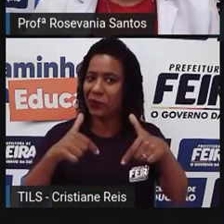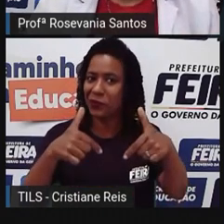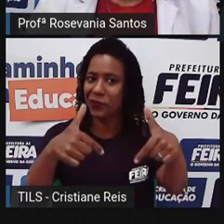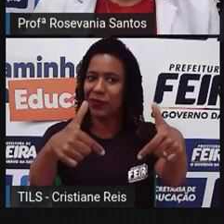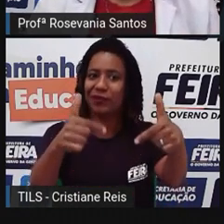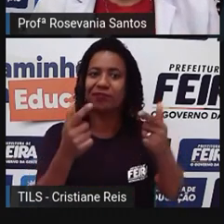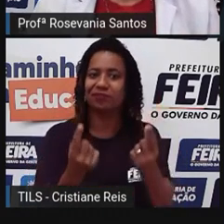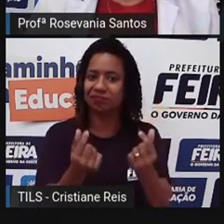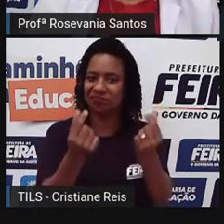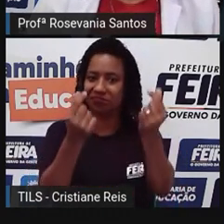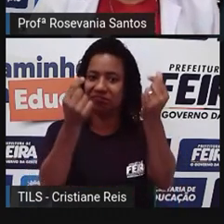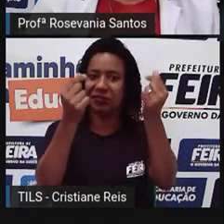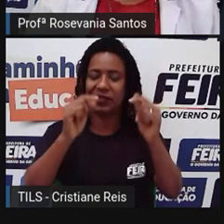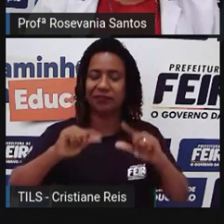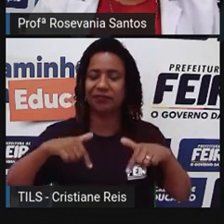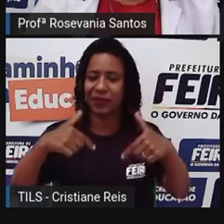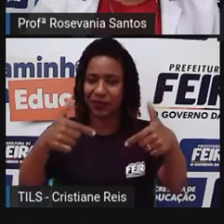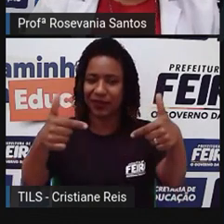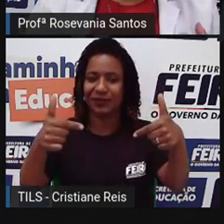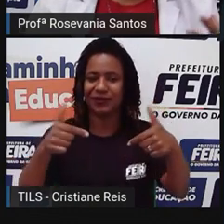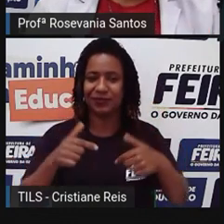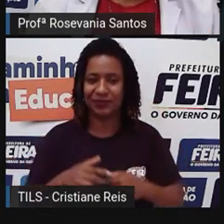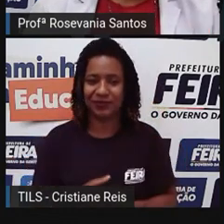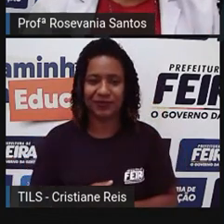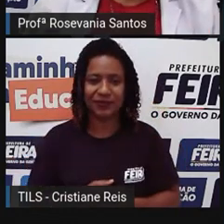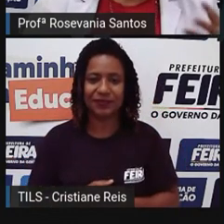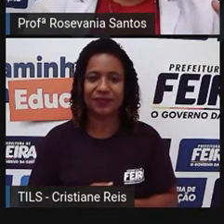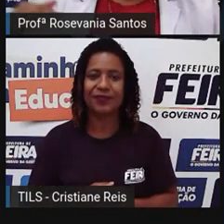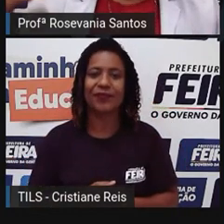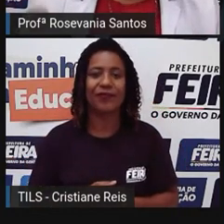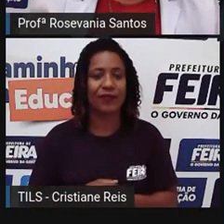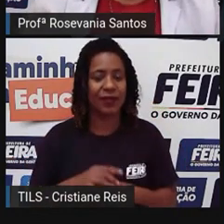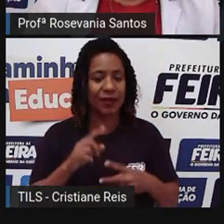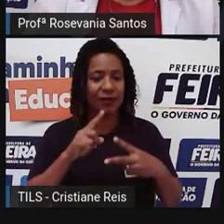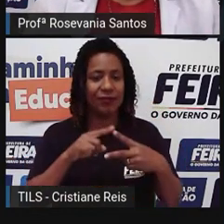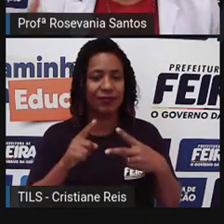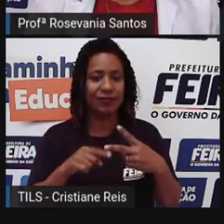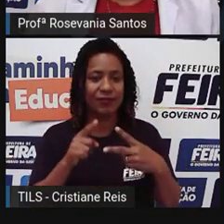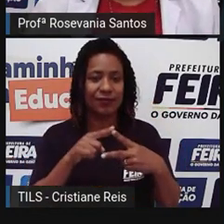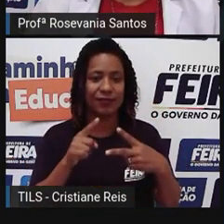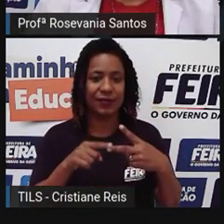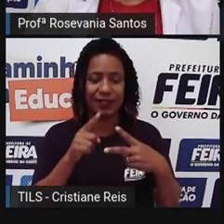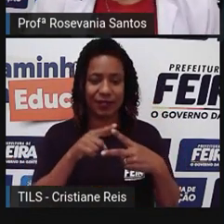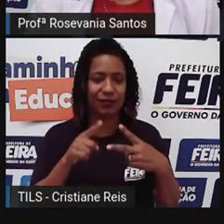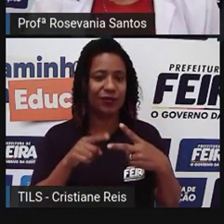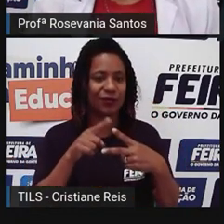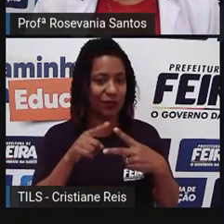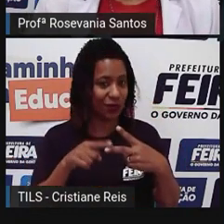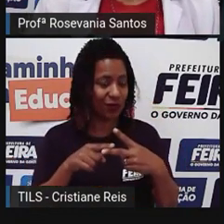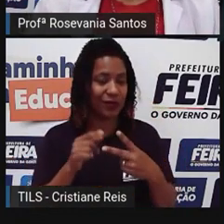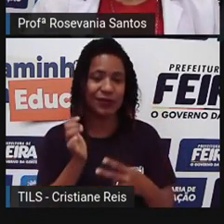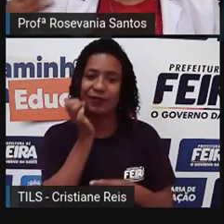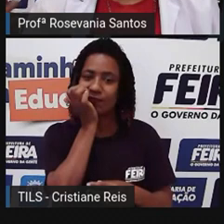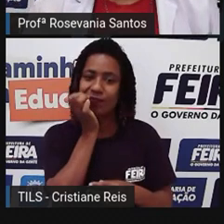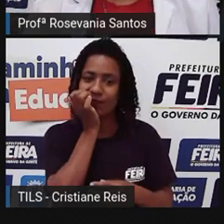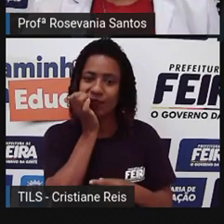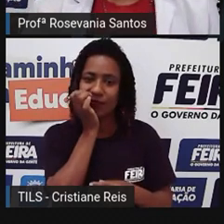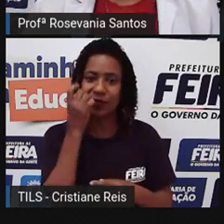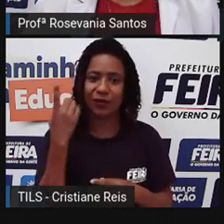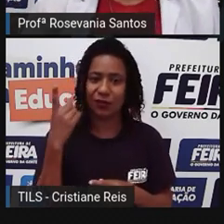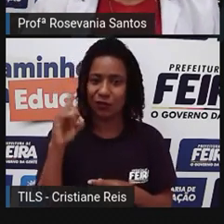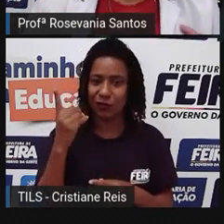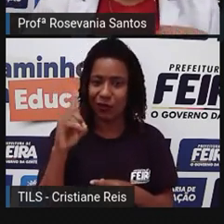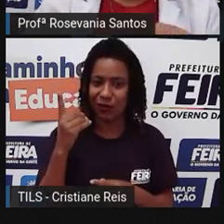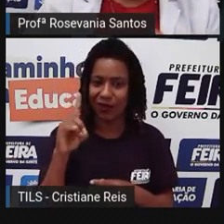que praticamente, né, a gente tem duas, né, duas moedas principais ali no topo, que é a questão, né, do dólar e do